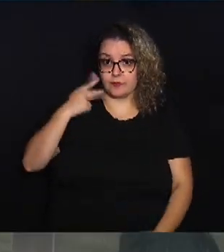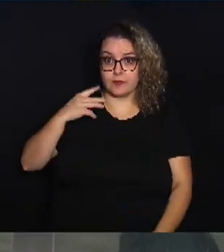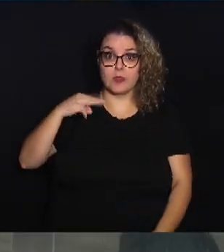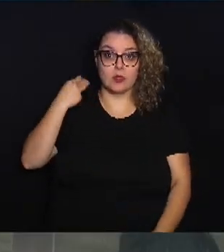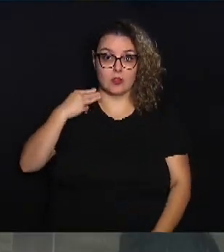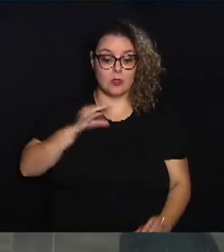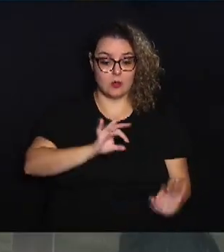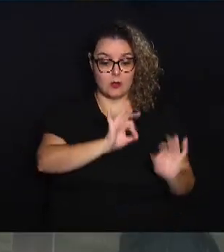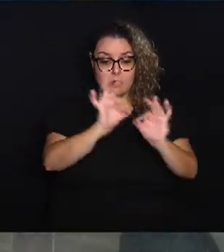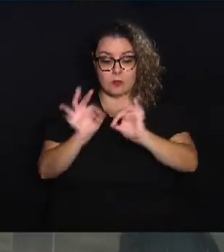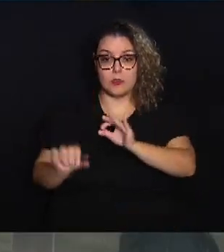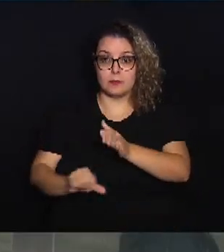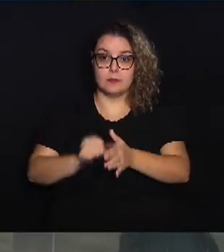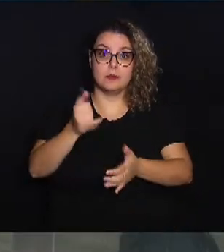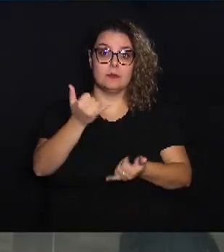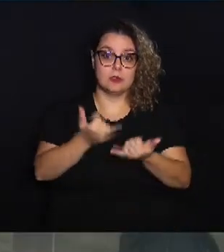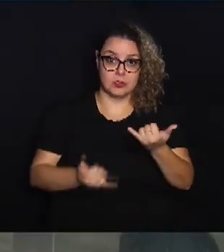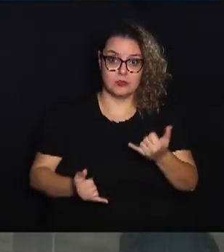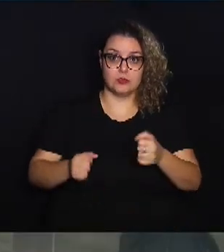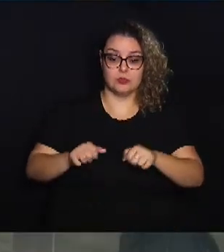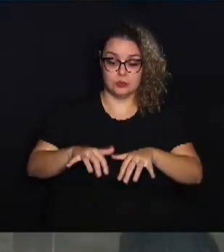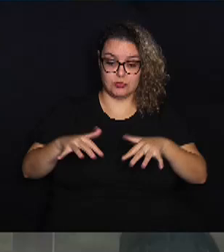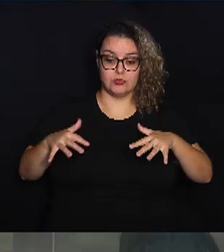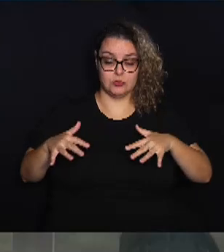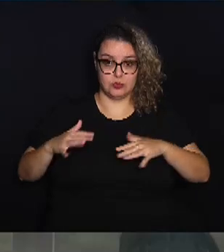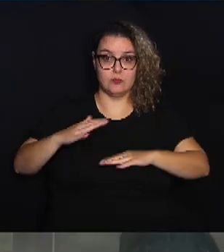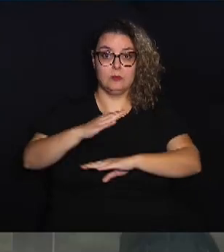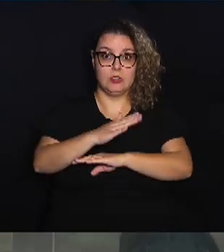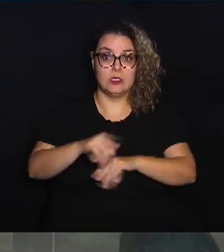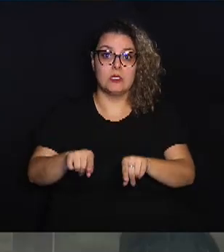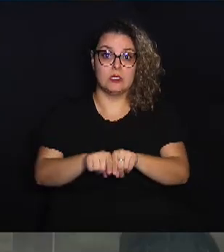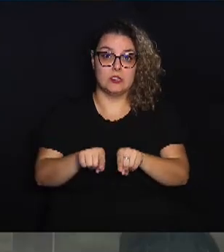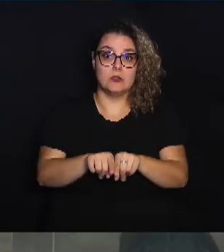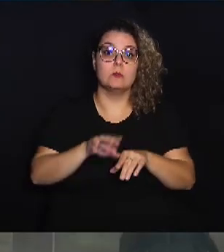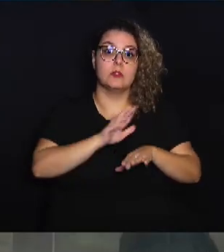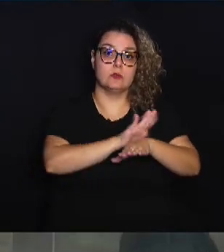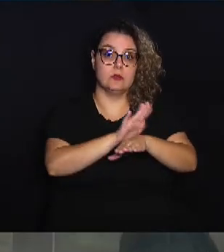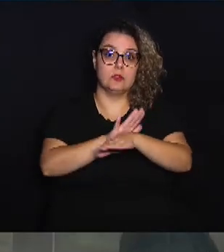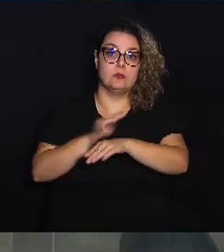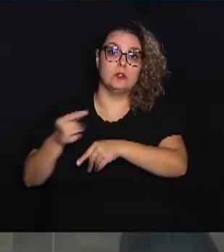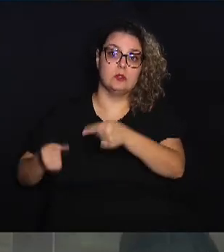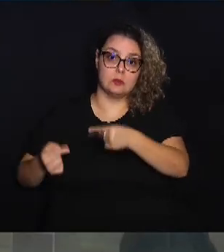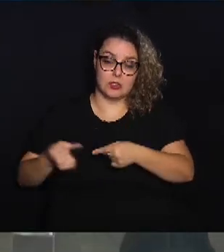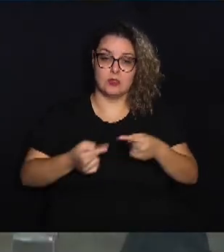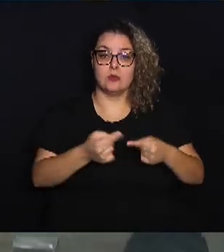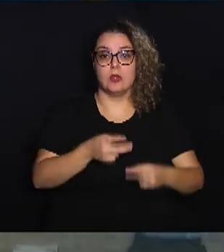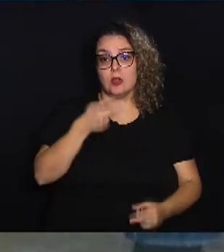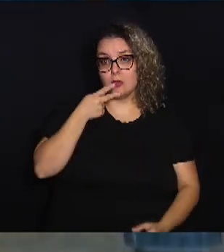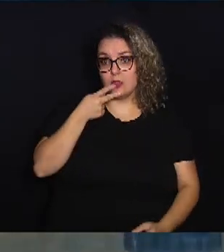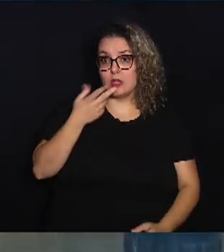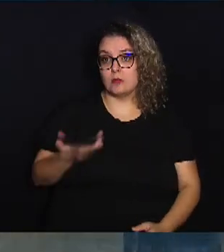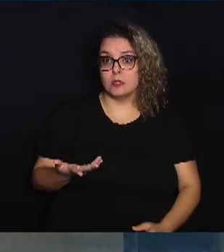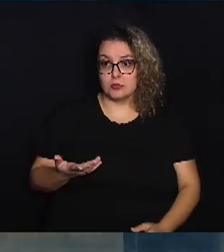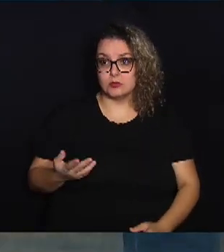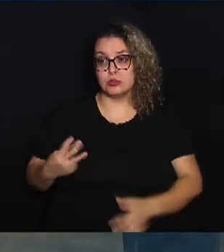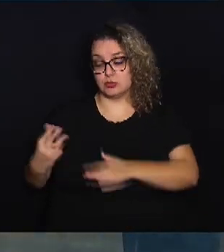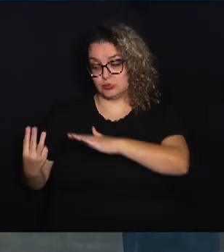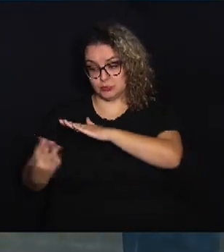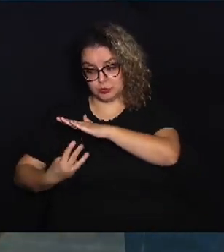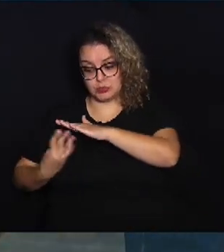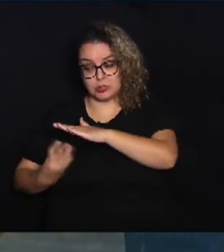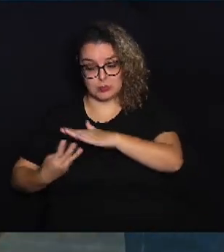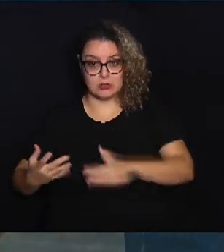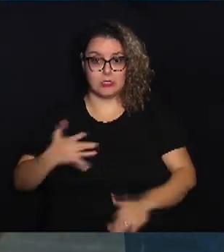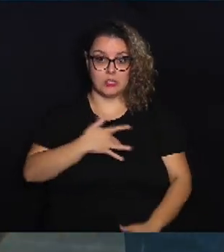acompanhou a primeira parte do plenário e também contribuiu para a discussão, falando sobre a terceirização na